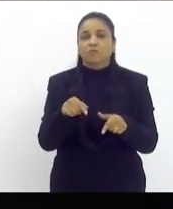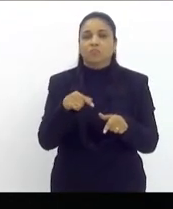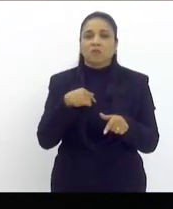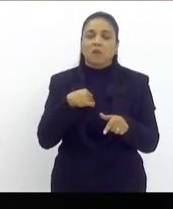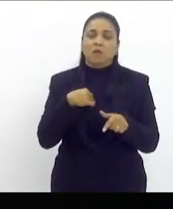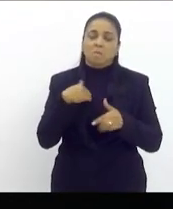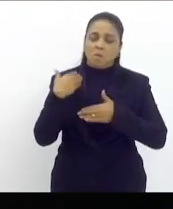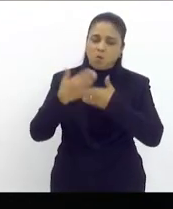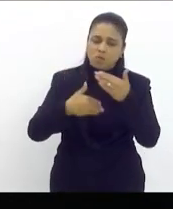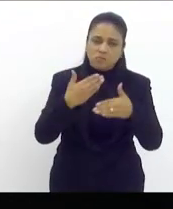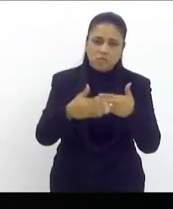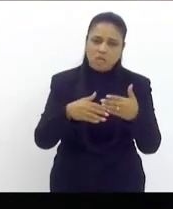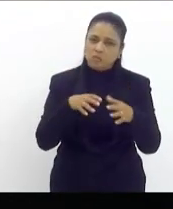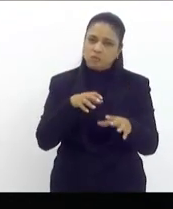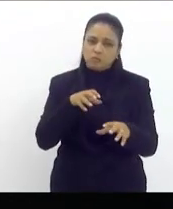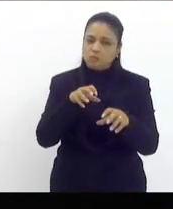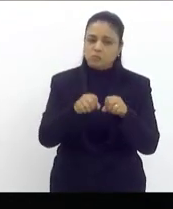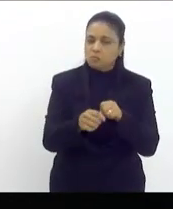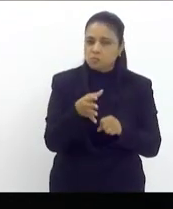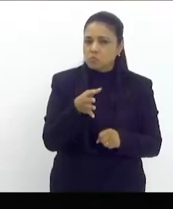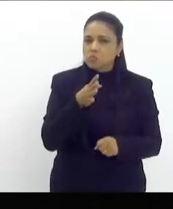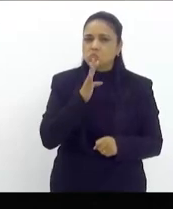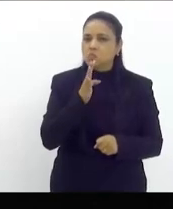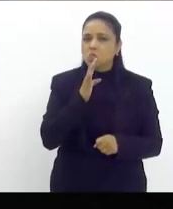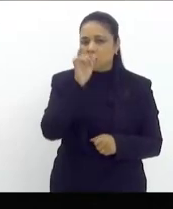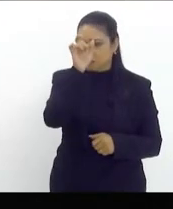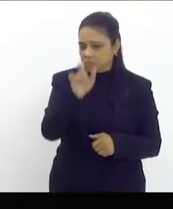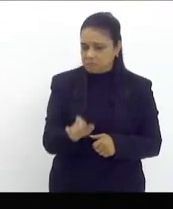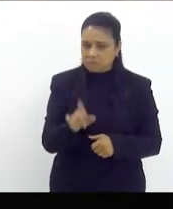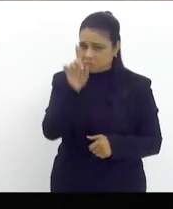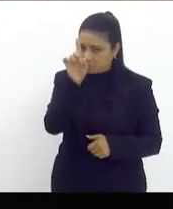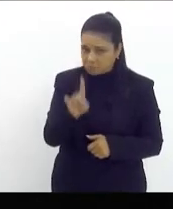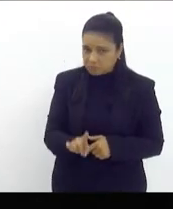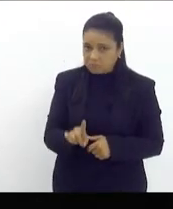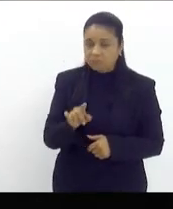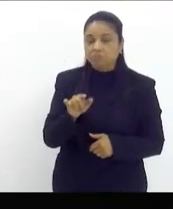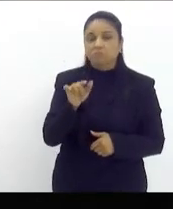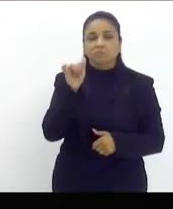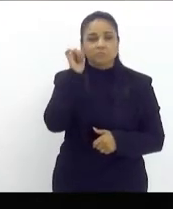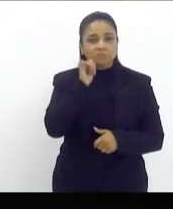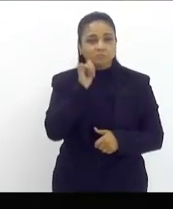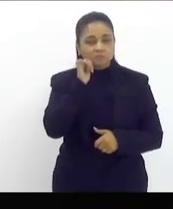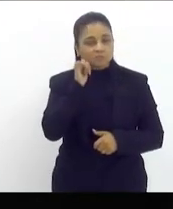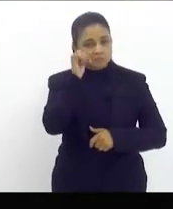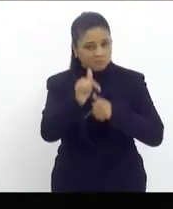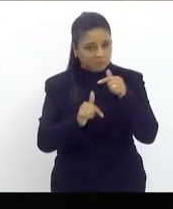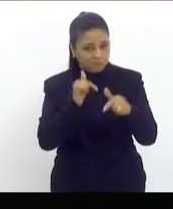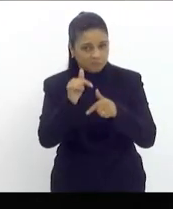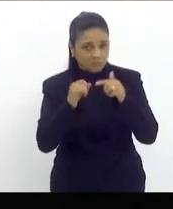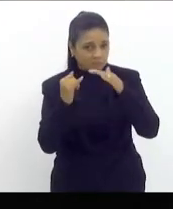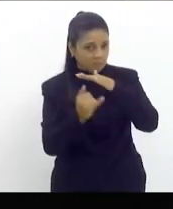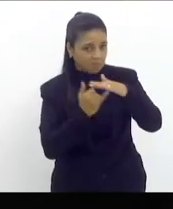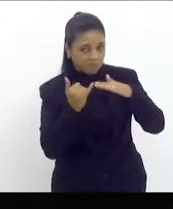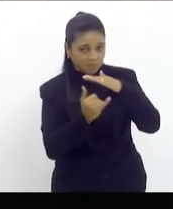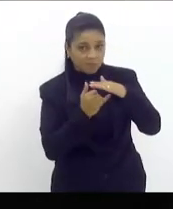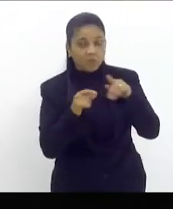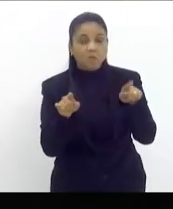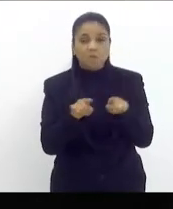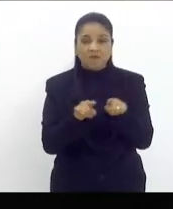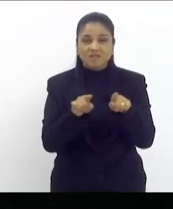formalizam ou não reconhecem a dignidade humana dessas trabalhadoras informais mas que muitas vezes